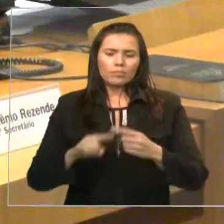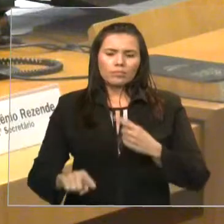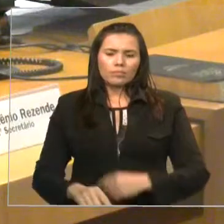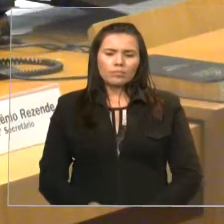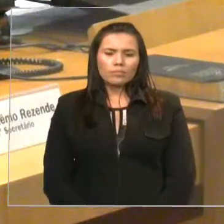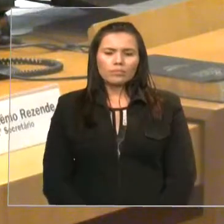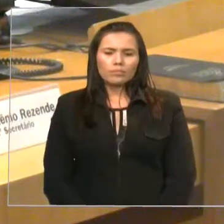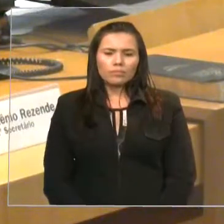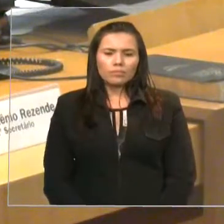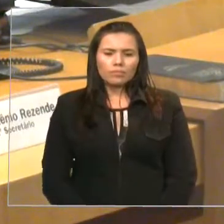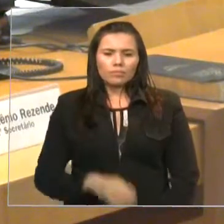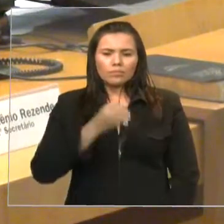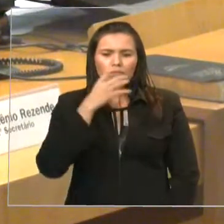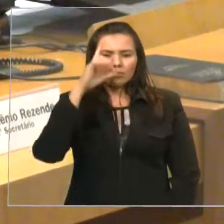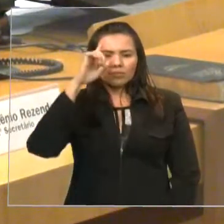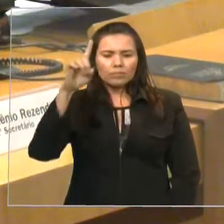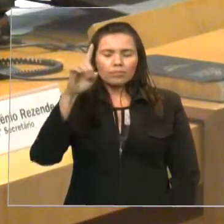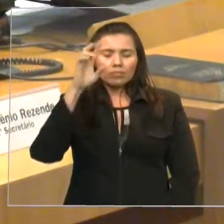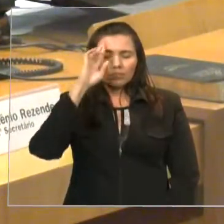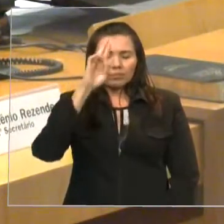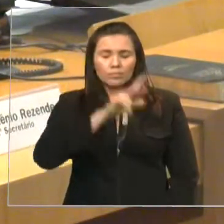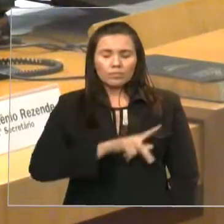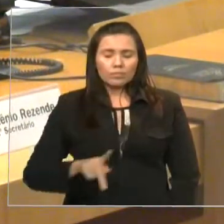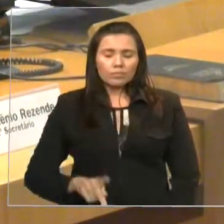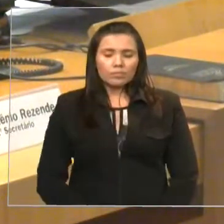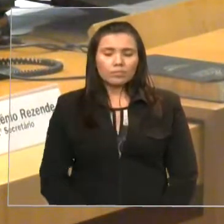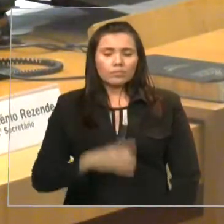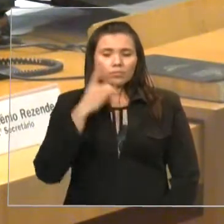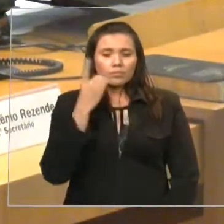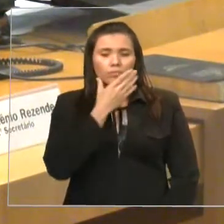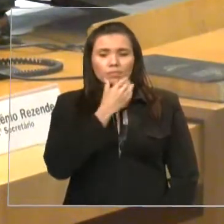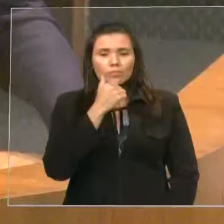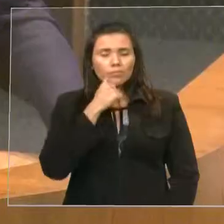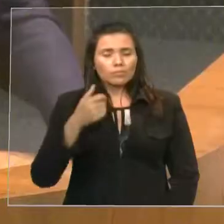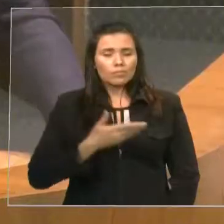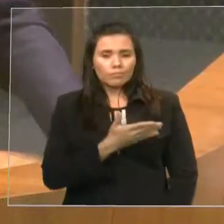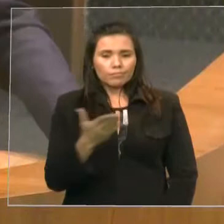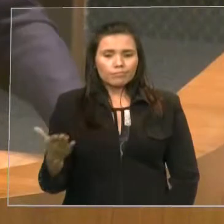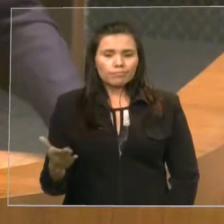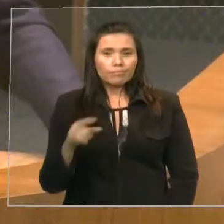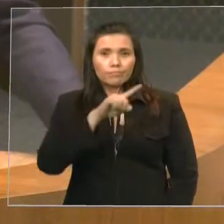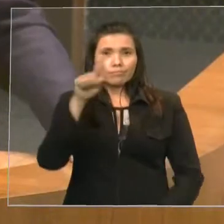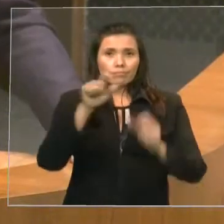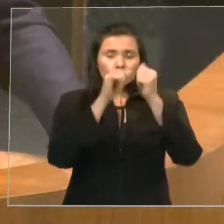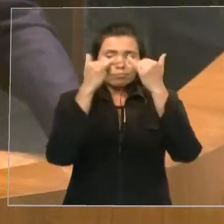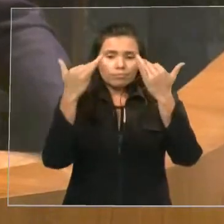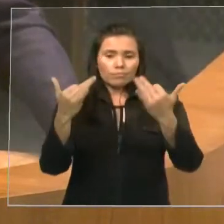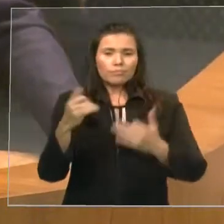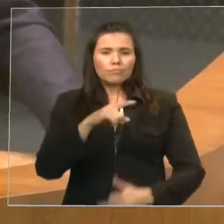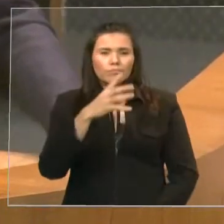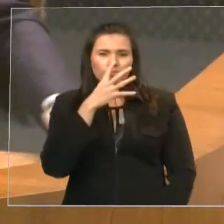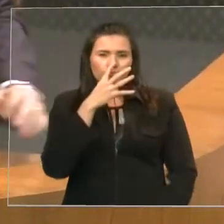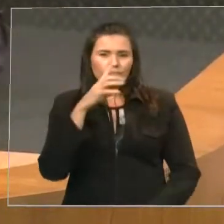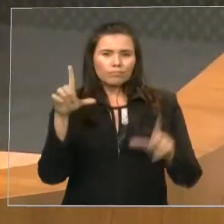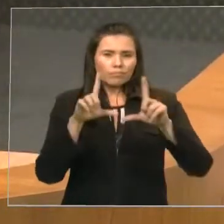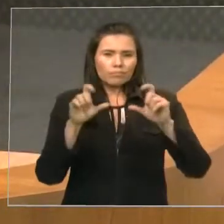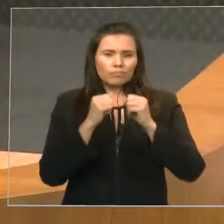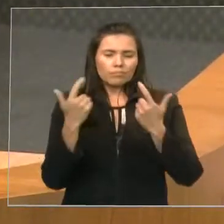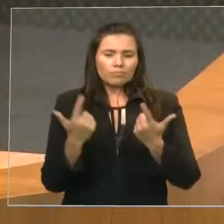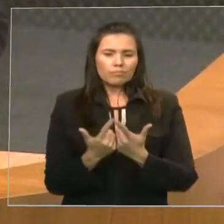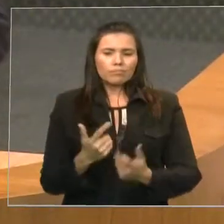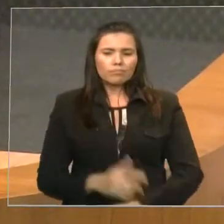Bom dia, senhor presidente, senhoras e senhores deputados e deputados, galeria, telespectadores da TV Assembleia,